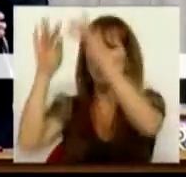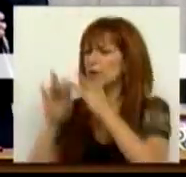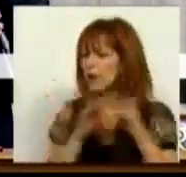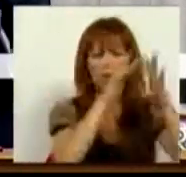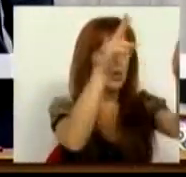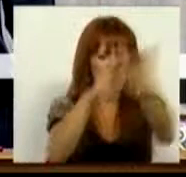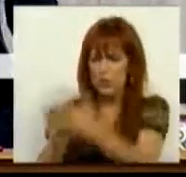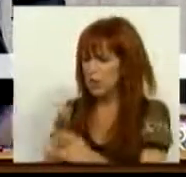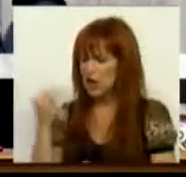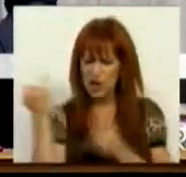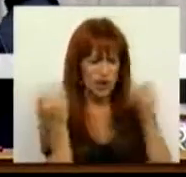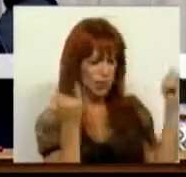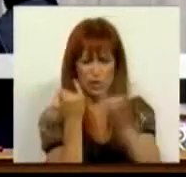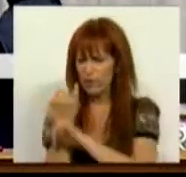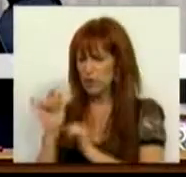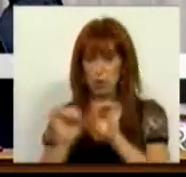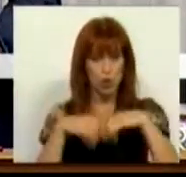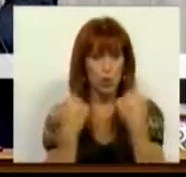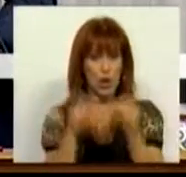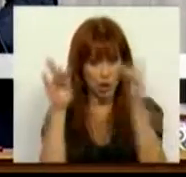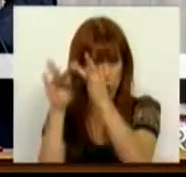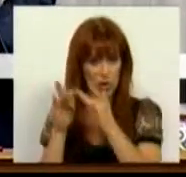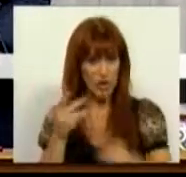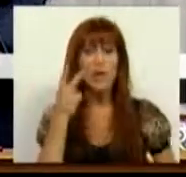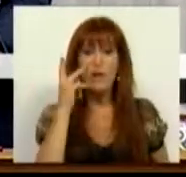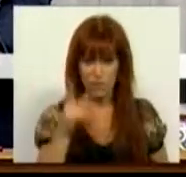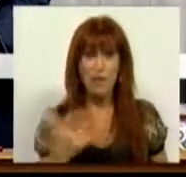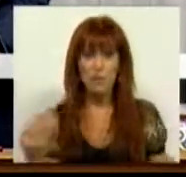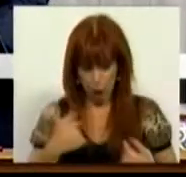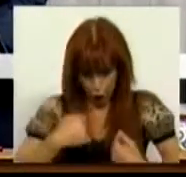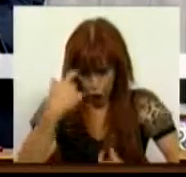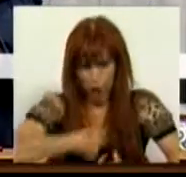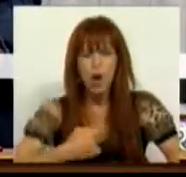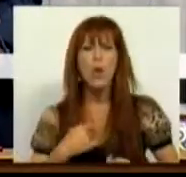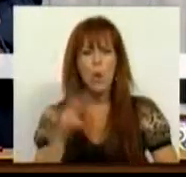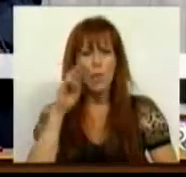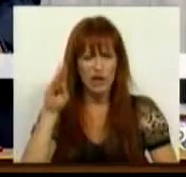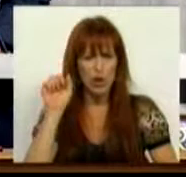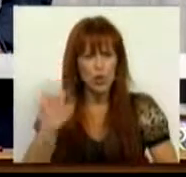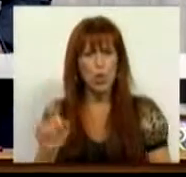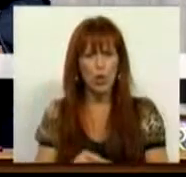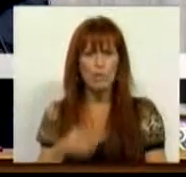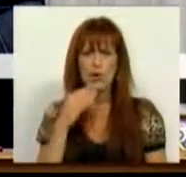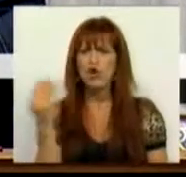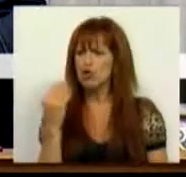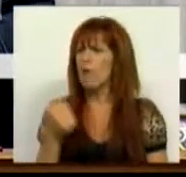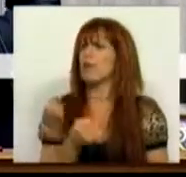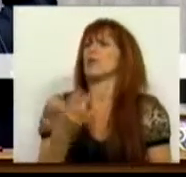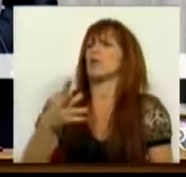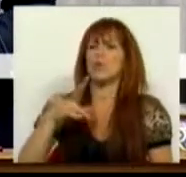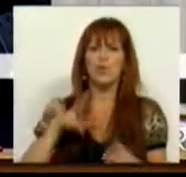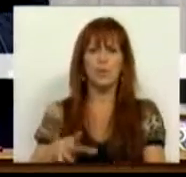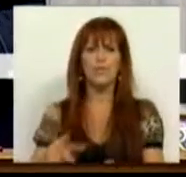com a realidade, com as instituições sociais. E verificamos, verifiquei eu designadamente num distrito dos mais jovens do país,